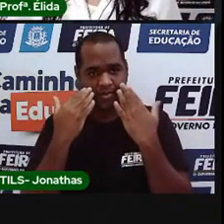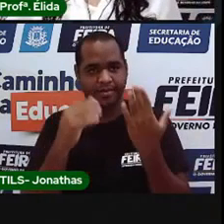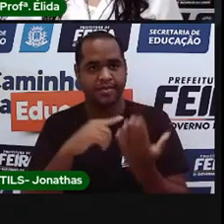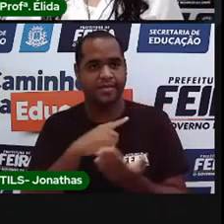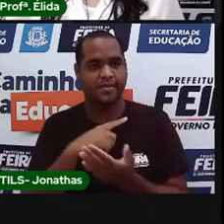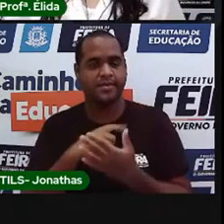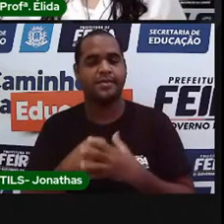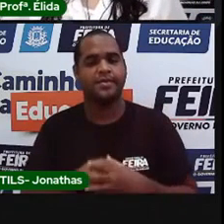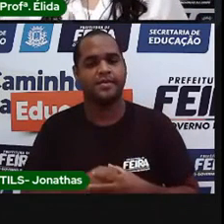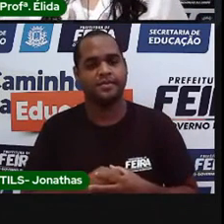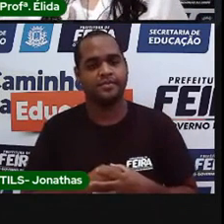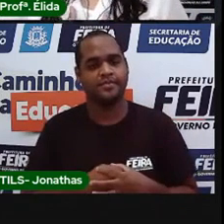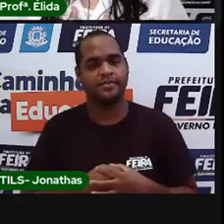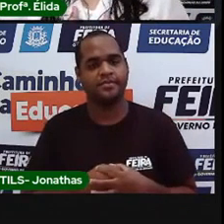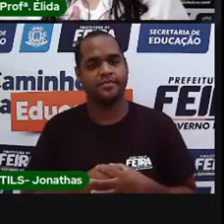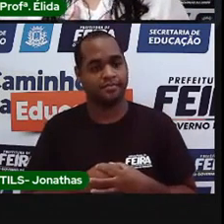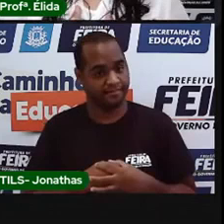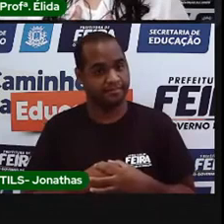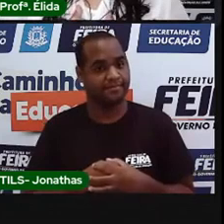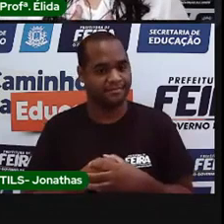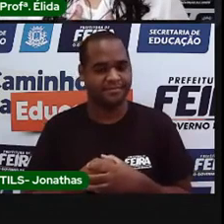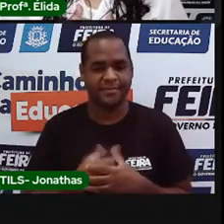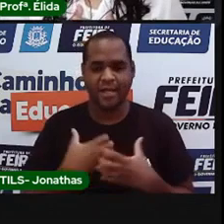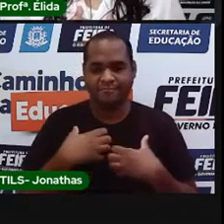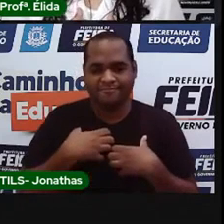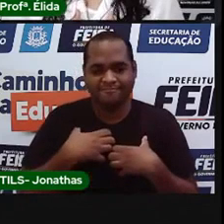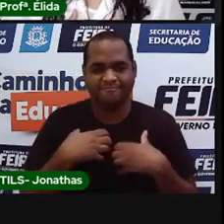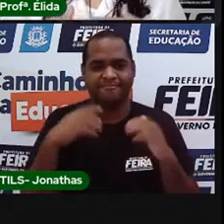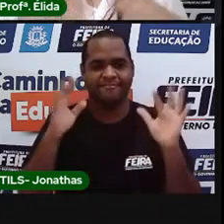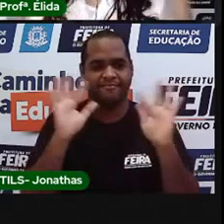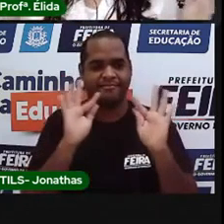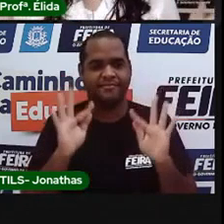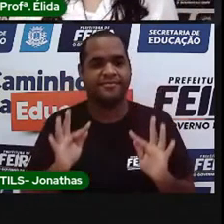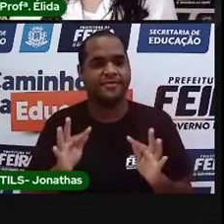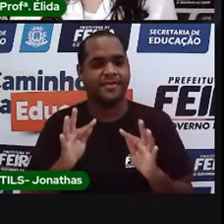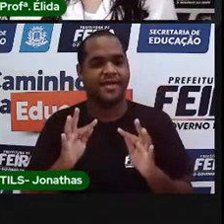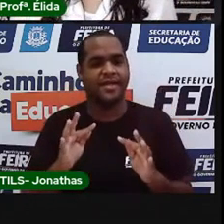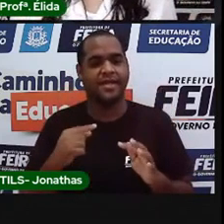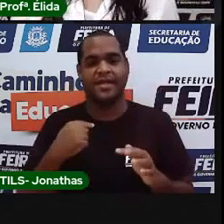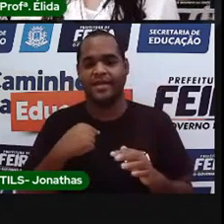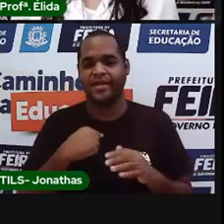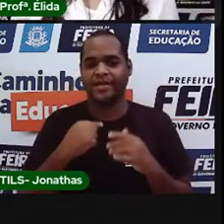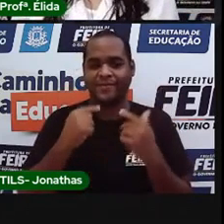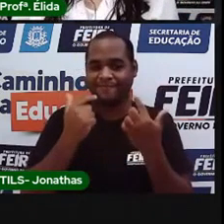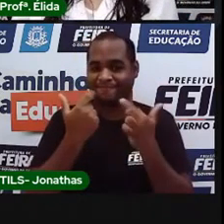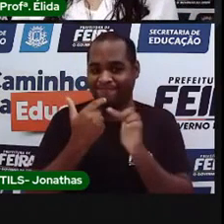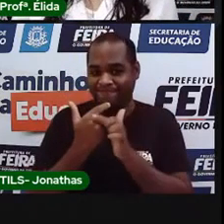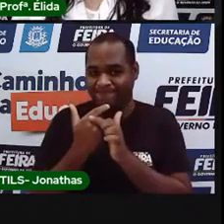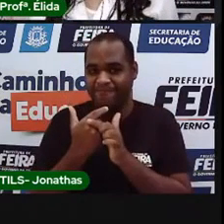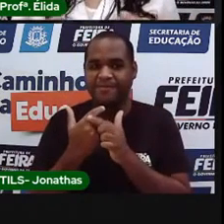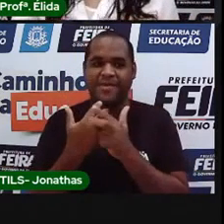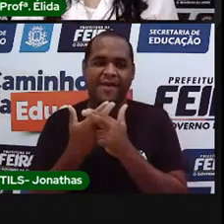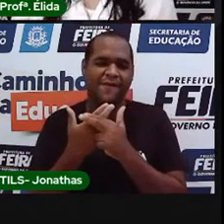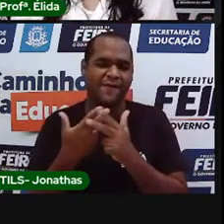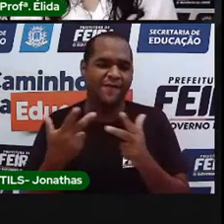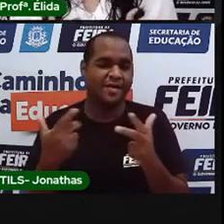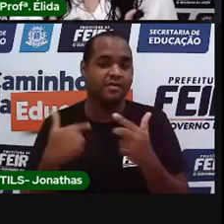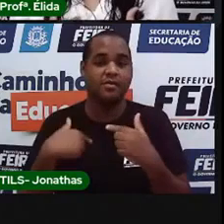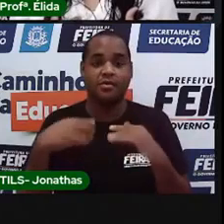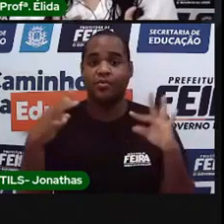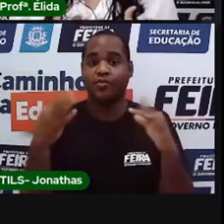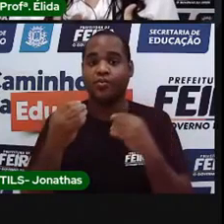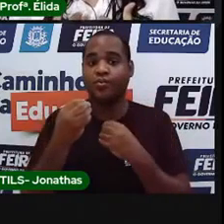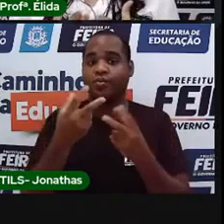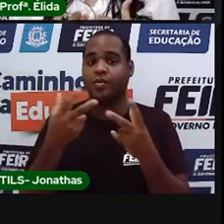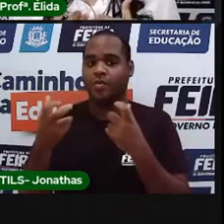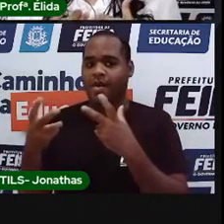assim, quando eu estou muito feliz, eu fico rindo à toa. Todo mundo percebe que eu,